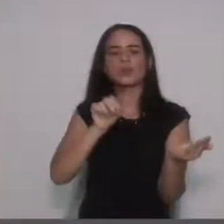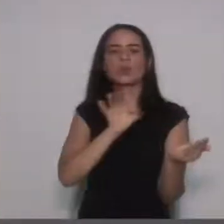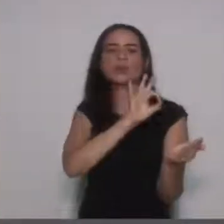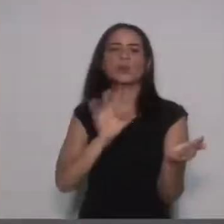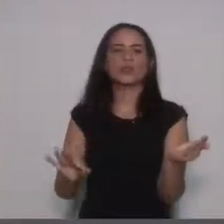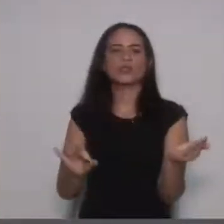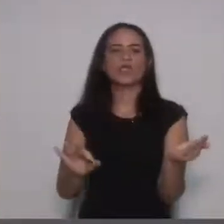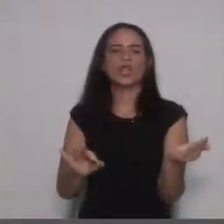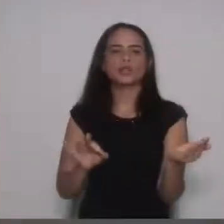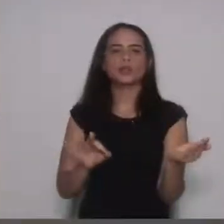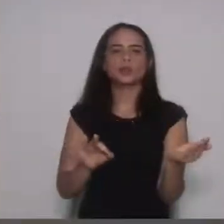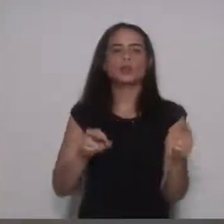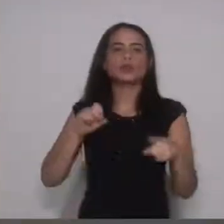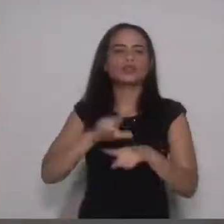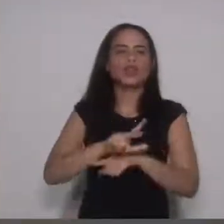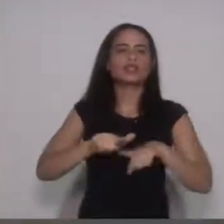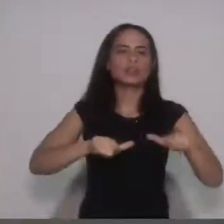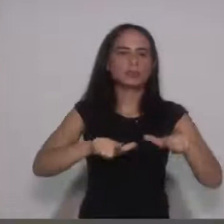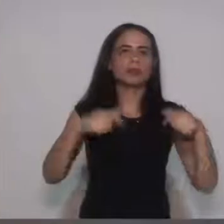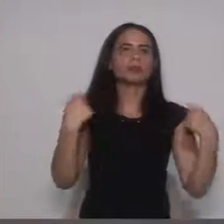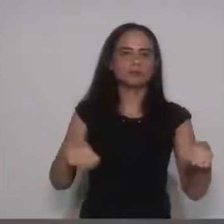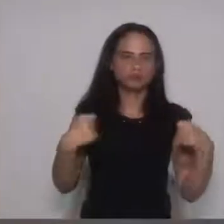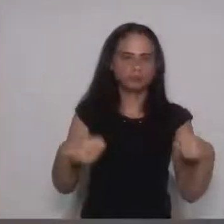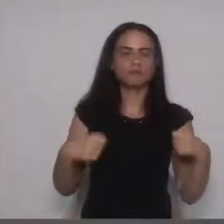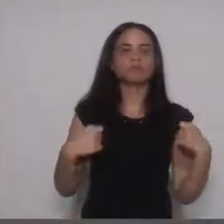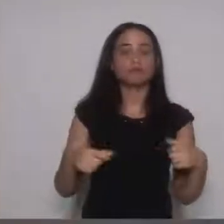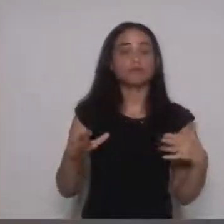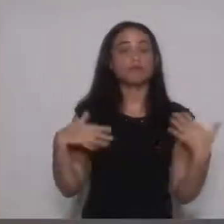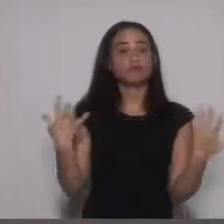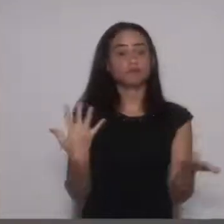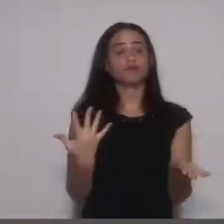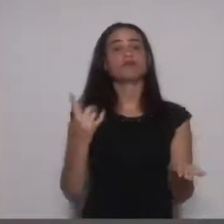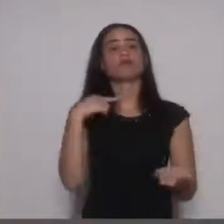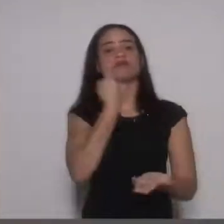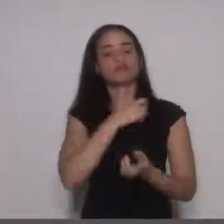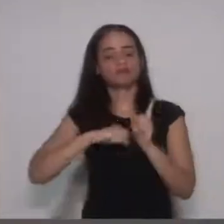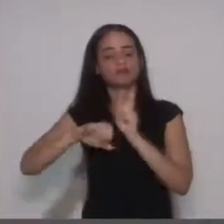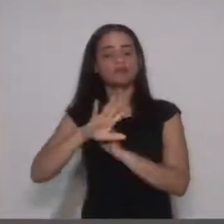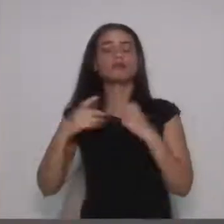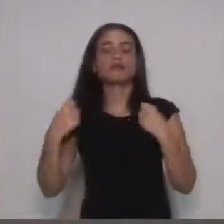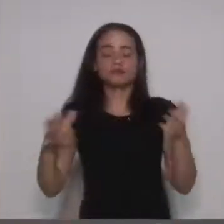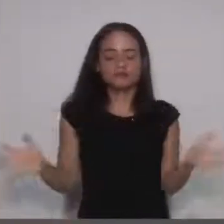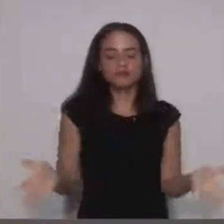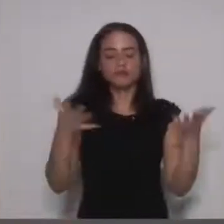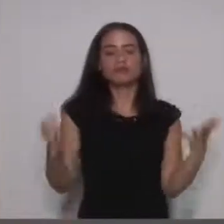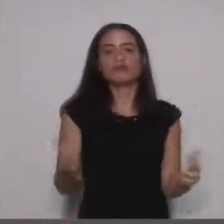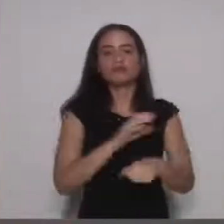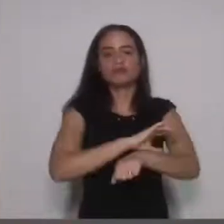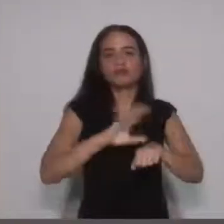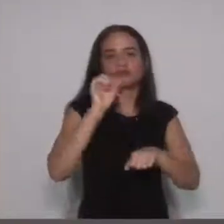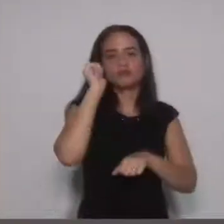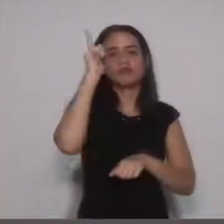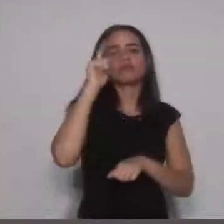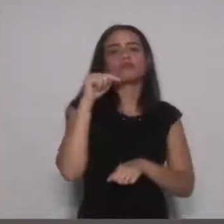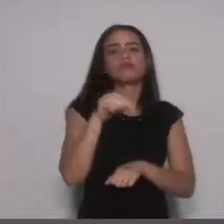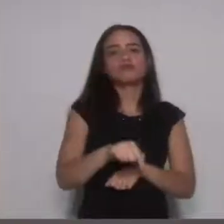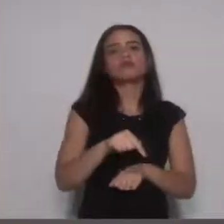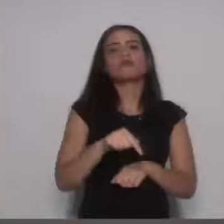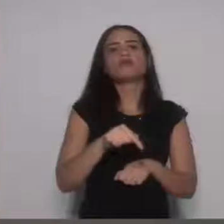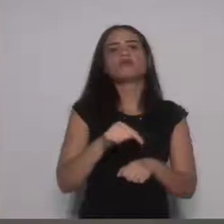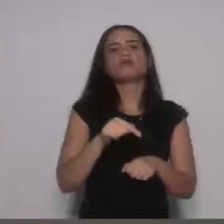jovens. Então, de fato, se a gente não conseguir estimular a cultura, estimular o desenvolvimento de atividades para que o jovem